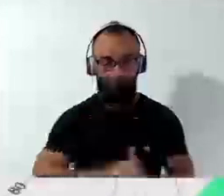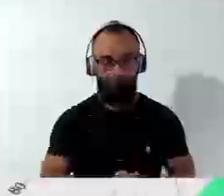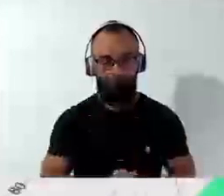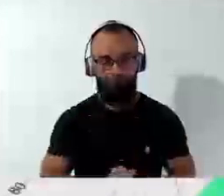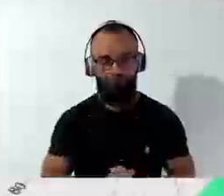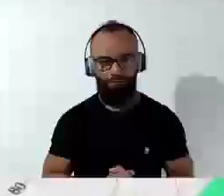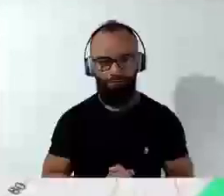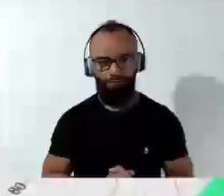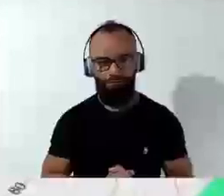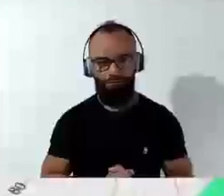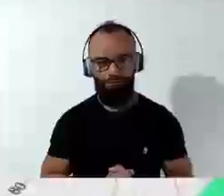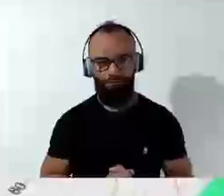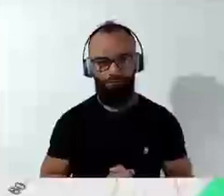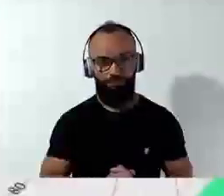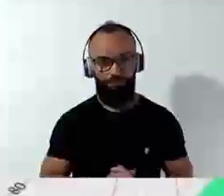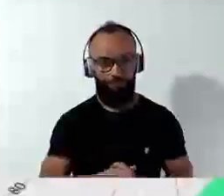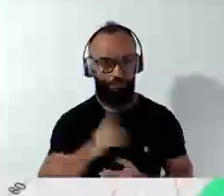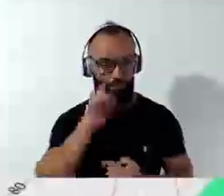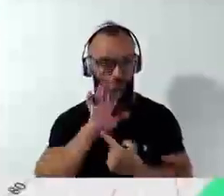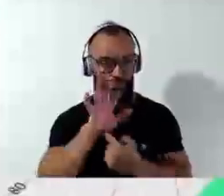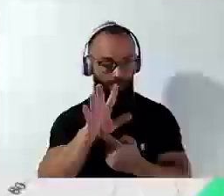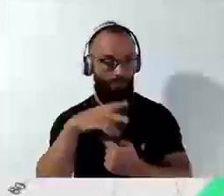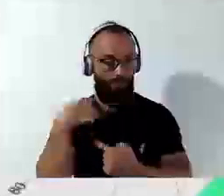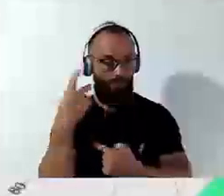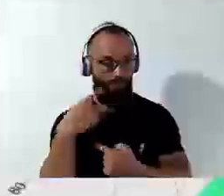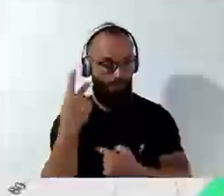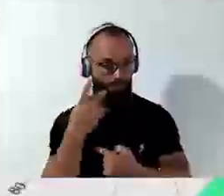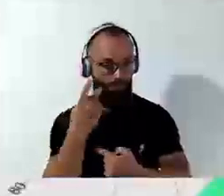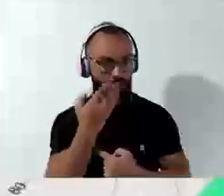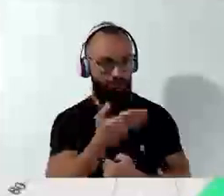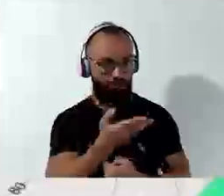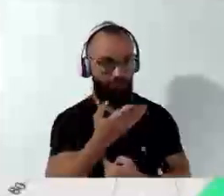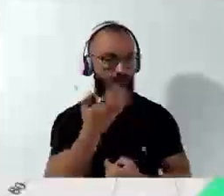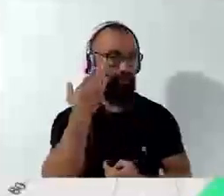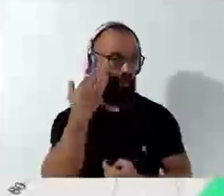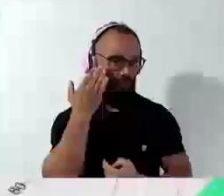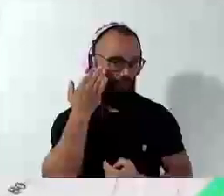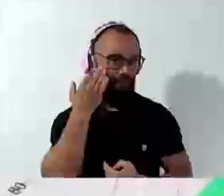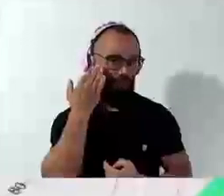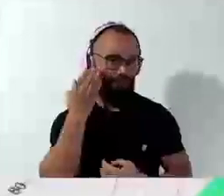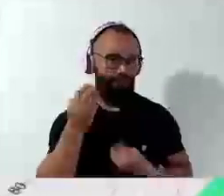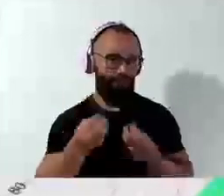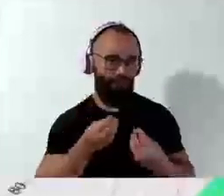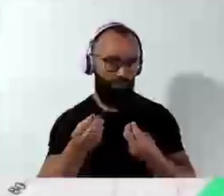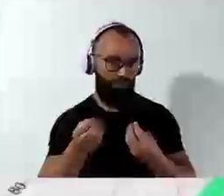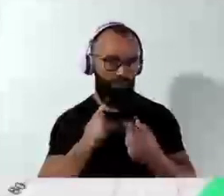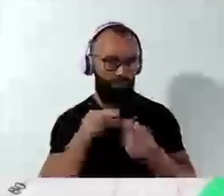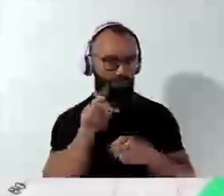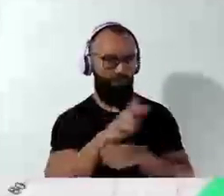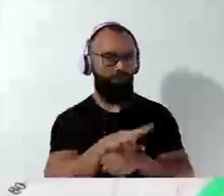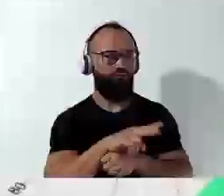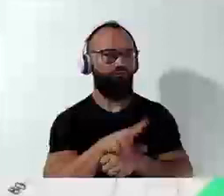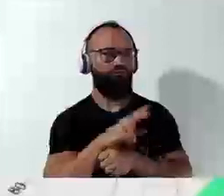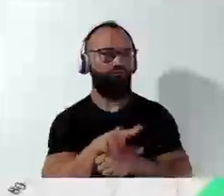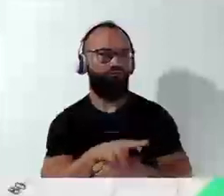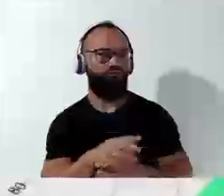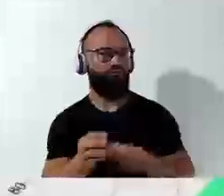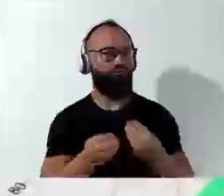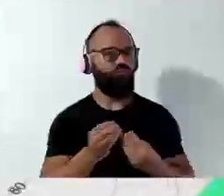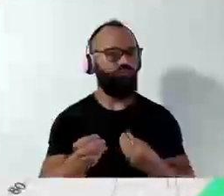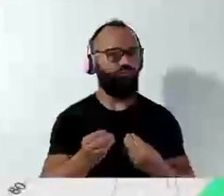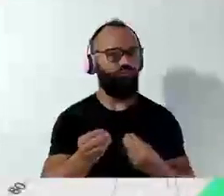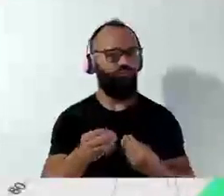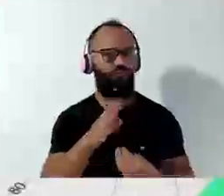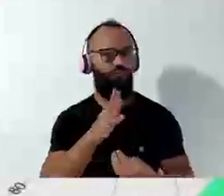Aí, atentar e alertar os vereadores dessa Casa Legislativa, todos eles já sabem que são conhecedores, porque são fiscalizadores e conhecem já a situação.